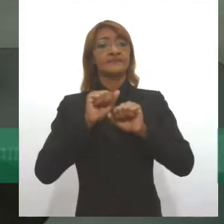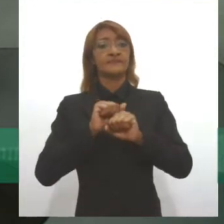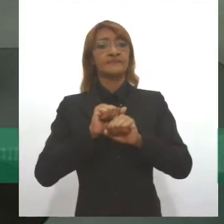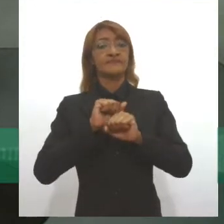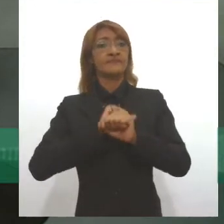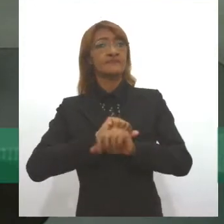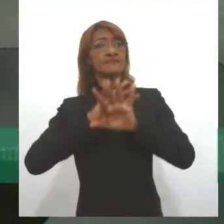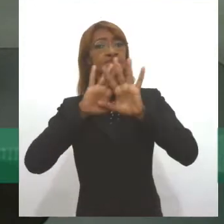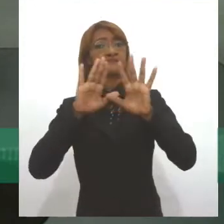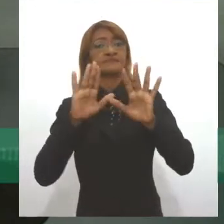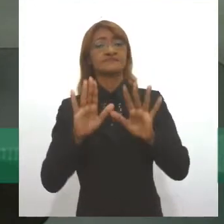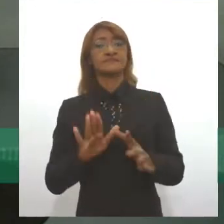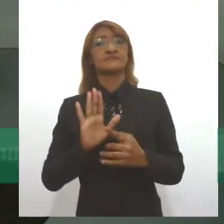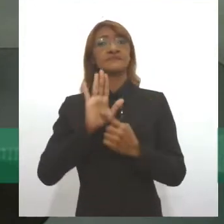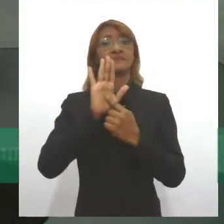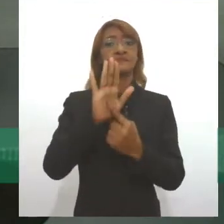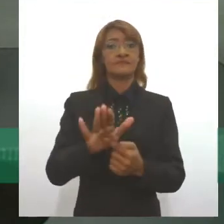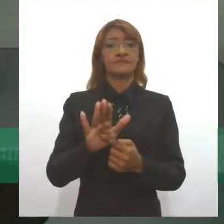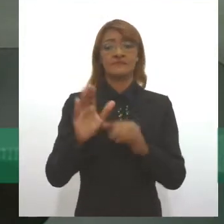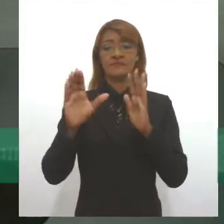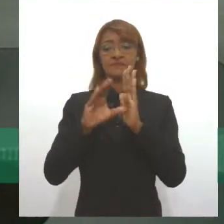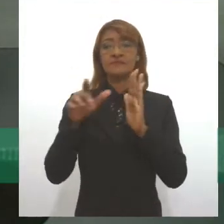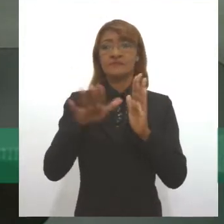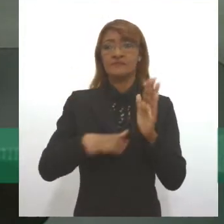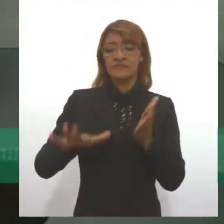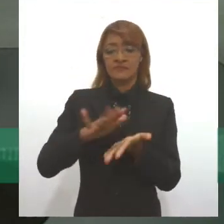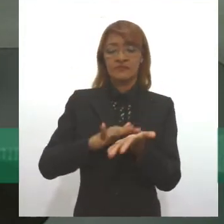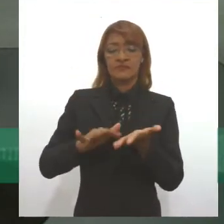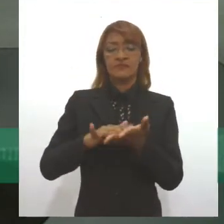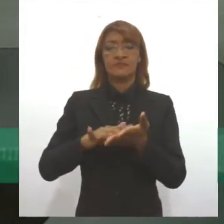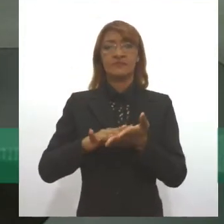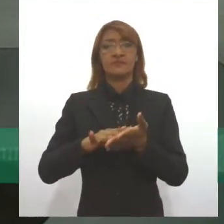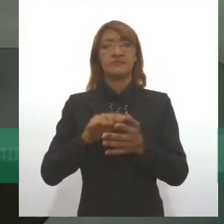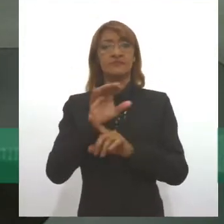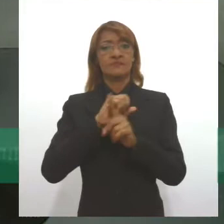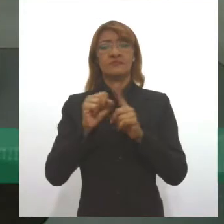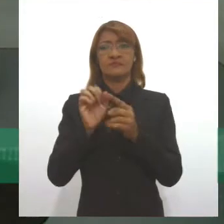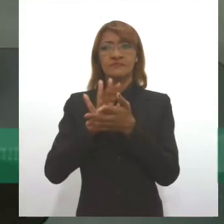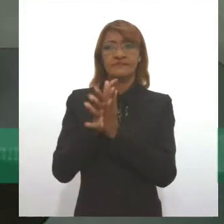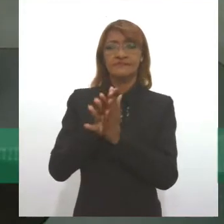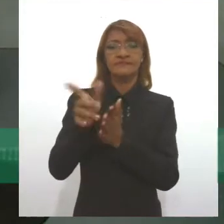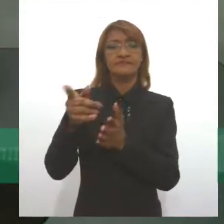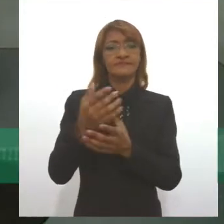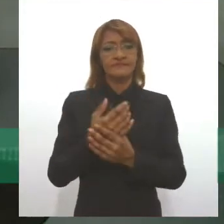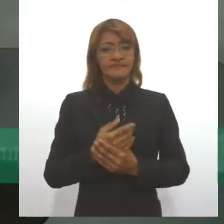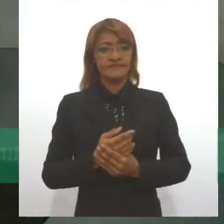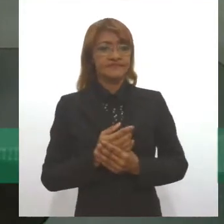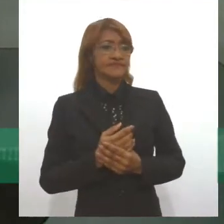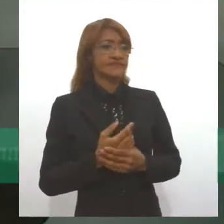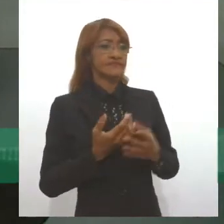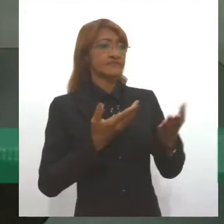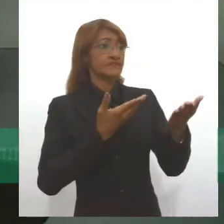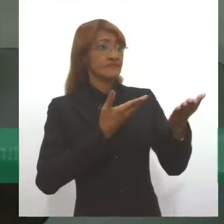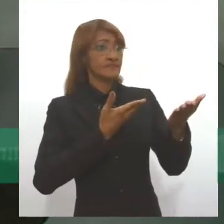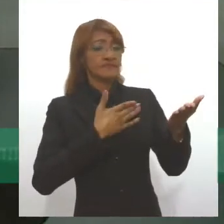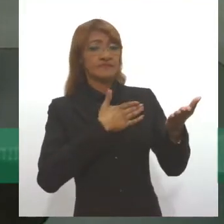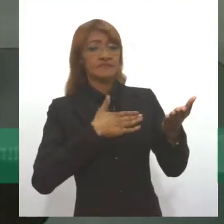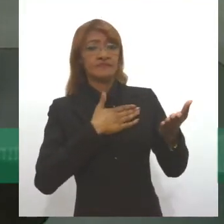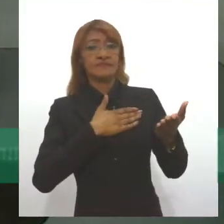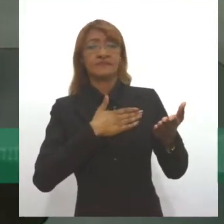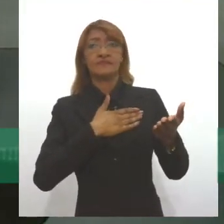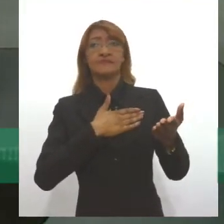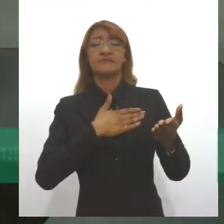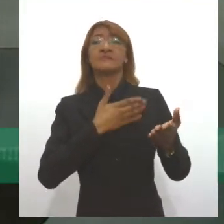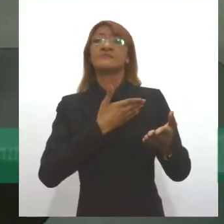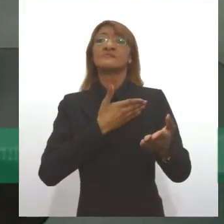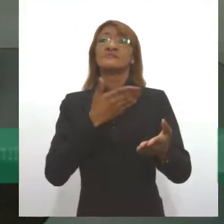comunidade cigana que é tão estigmatizada pela sociedade? É, nosso querido amigo Paulo Paim, é